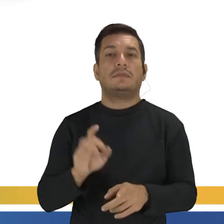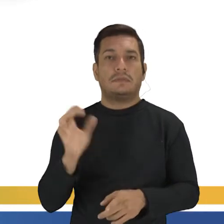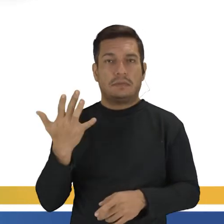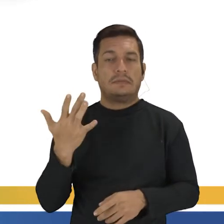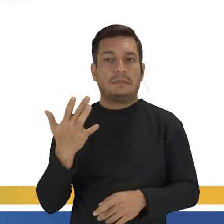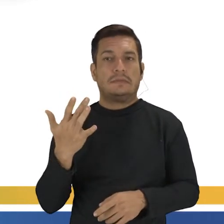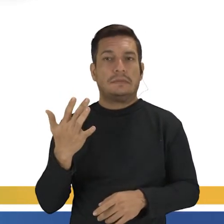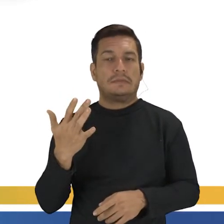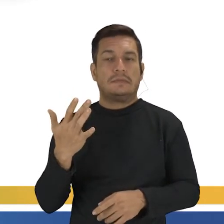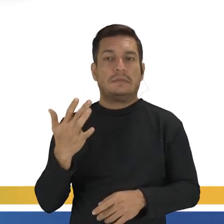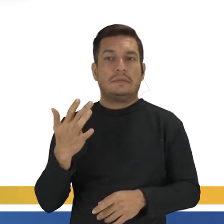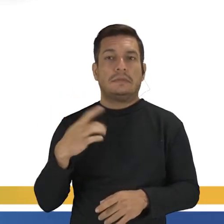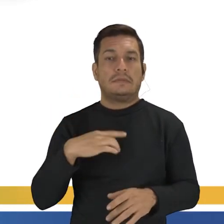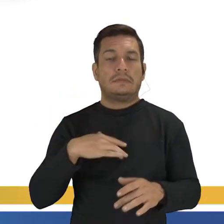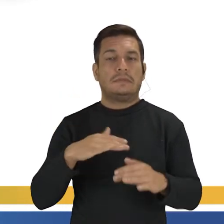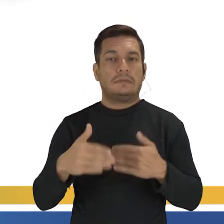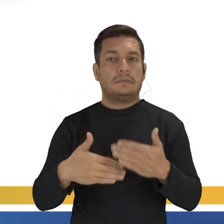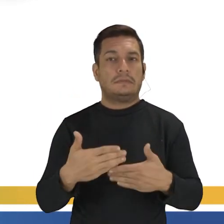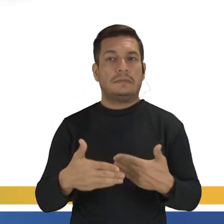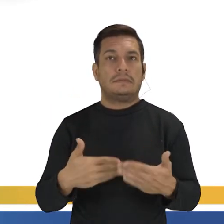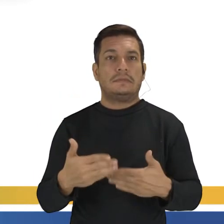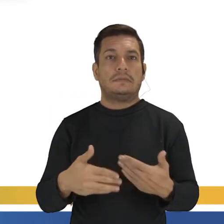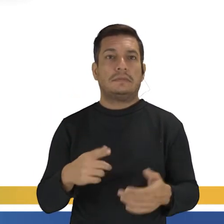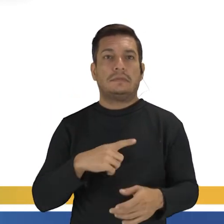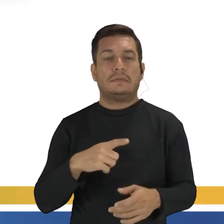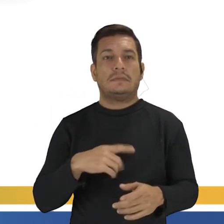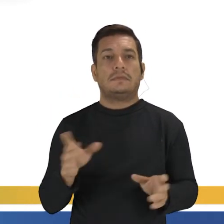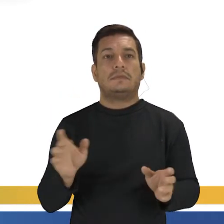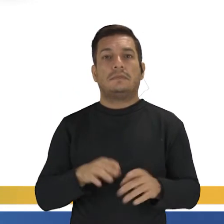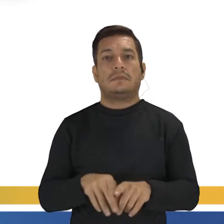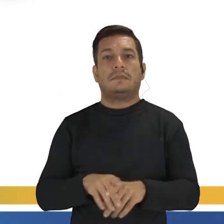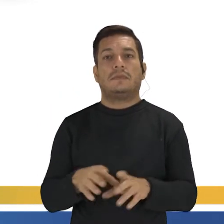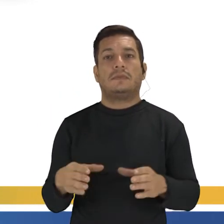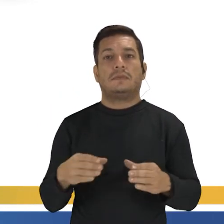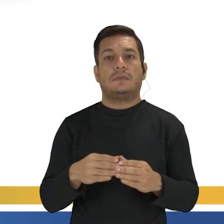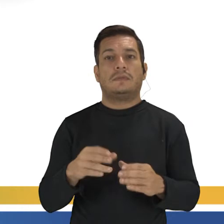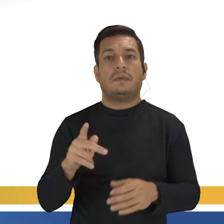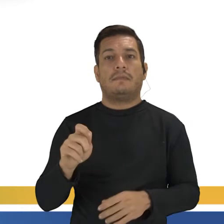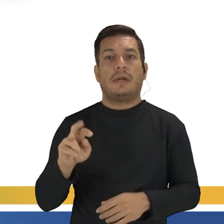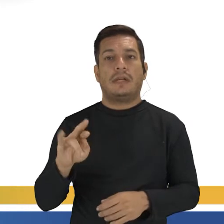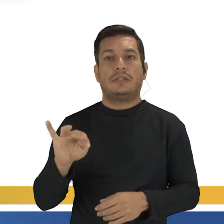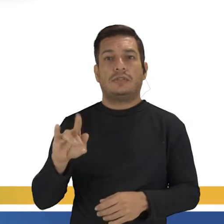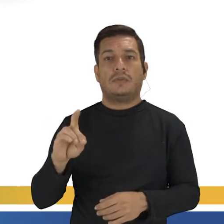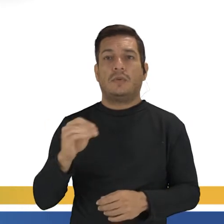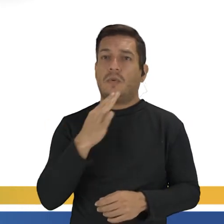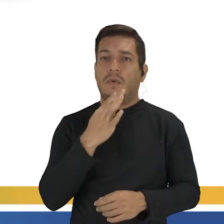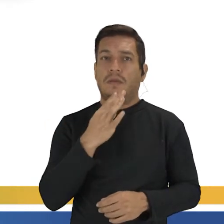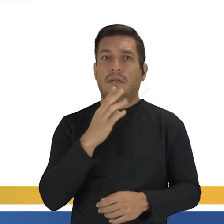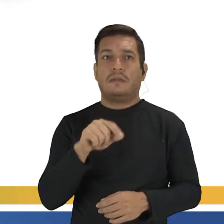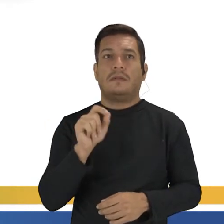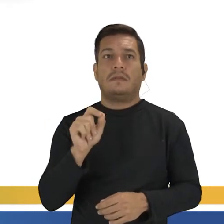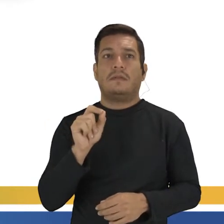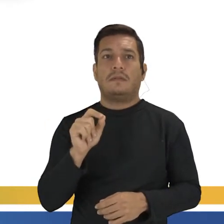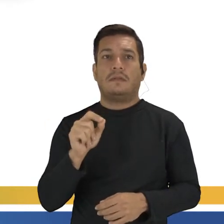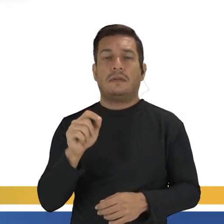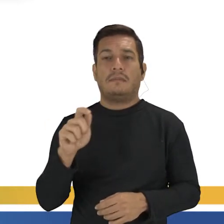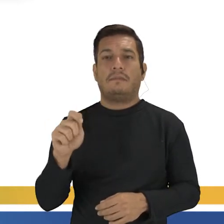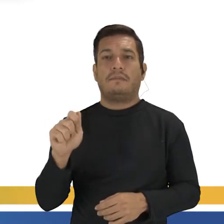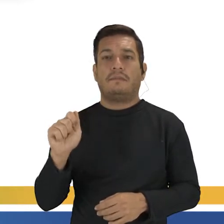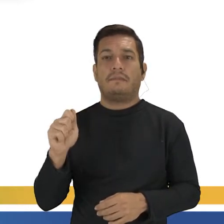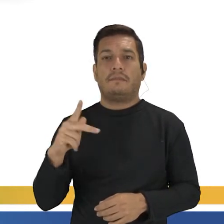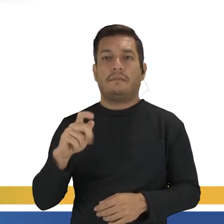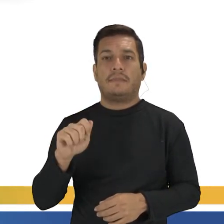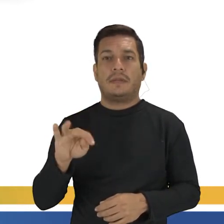E ele vem aí dentro desse processo. A gente tem um partido muito conhecido, né? Que são os Panteras